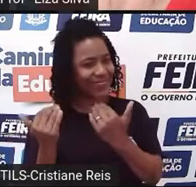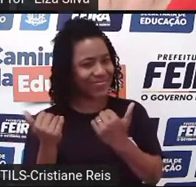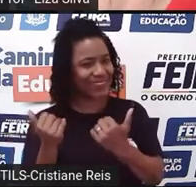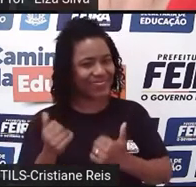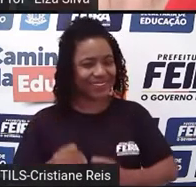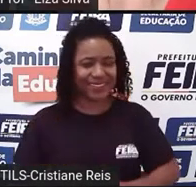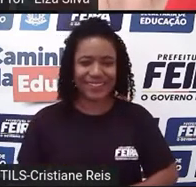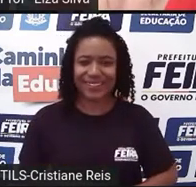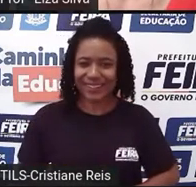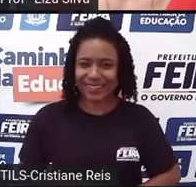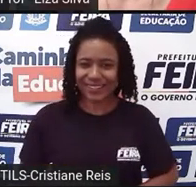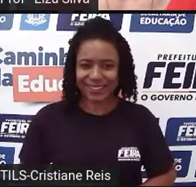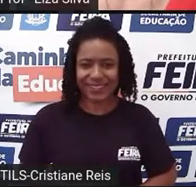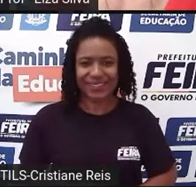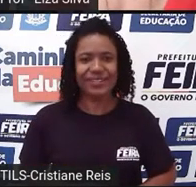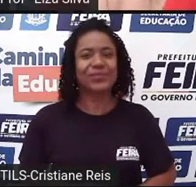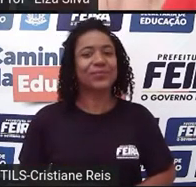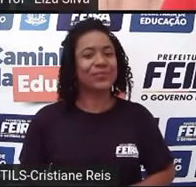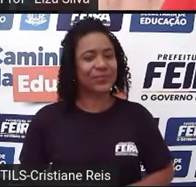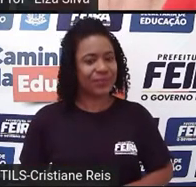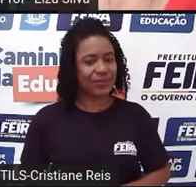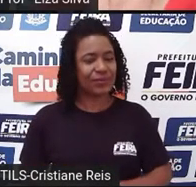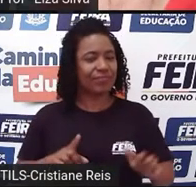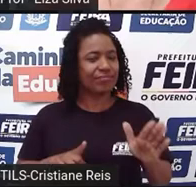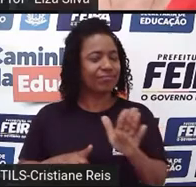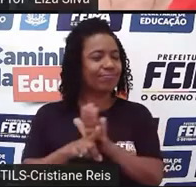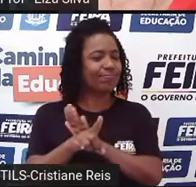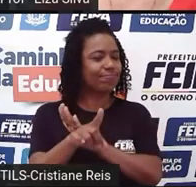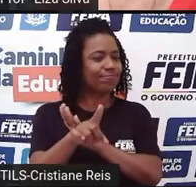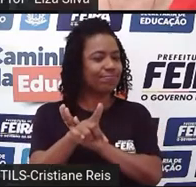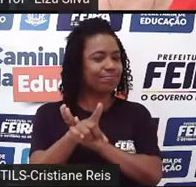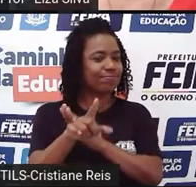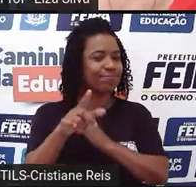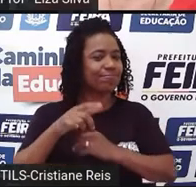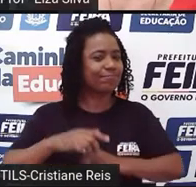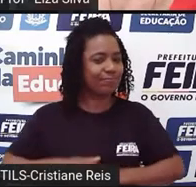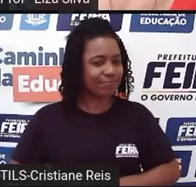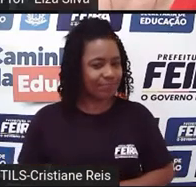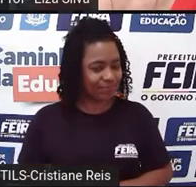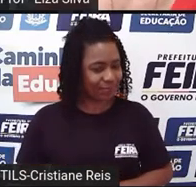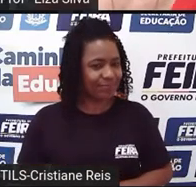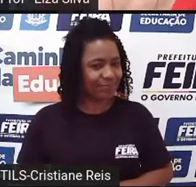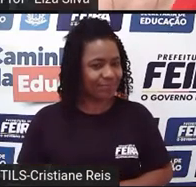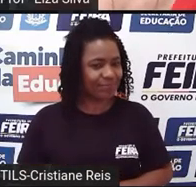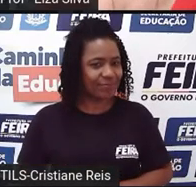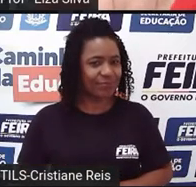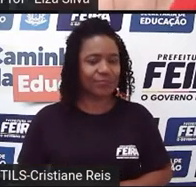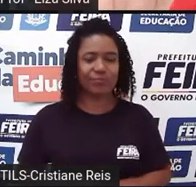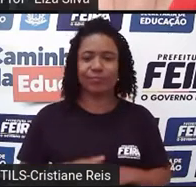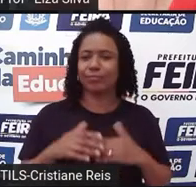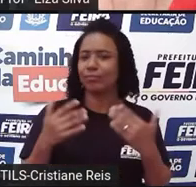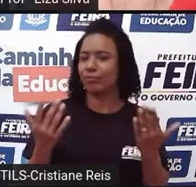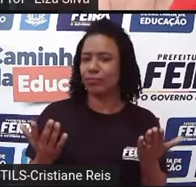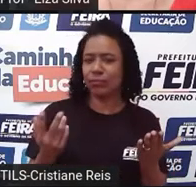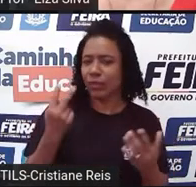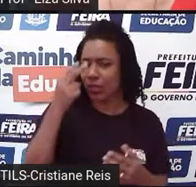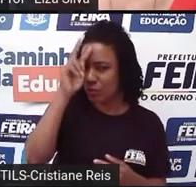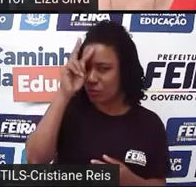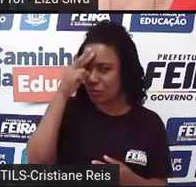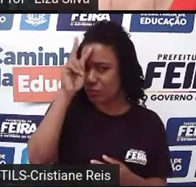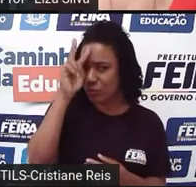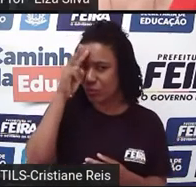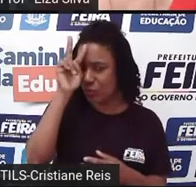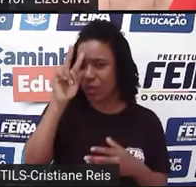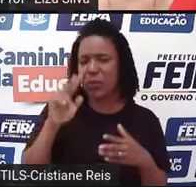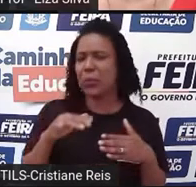What is this story? Olha a pergunta que eu estou fazendo para vocês, né? Qual é esta história? O é que